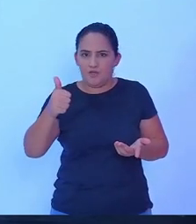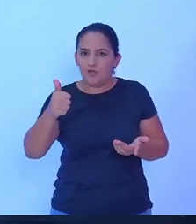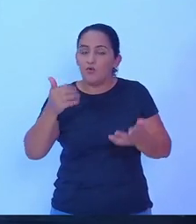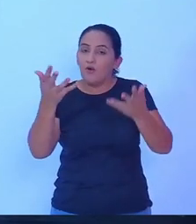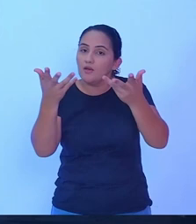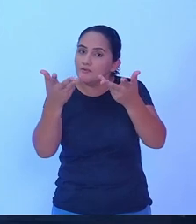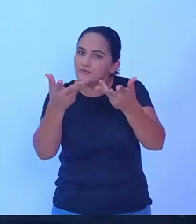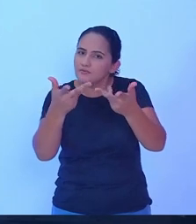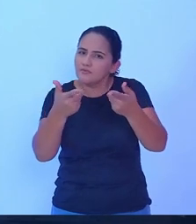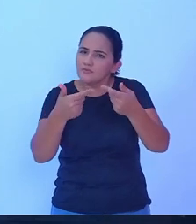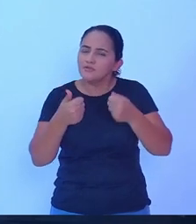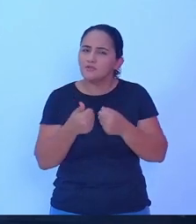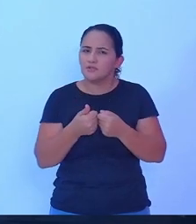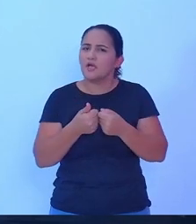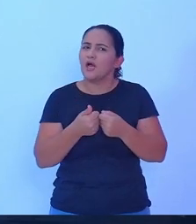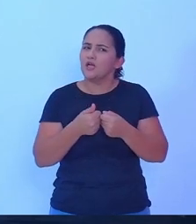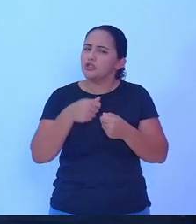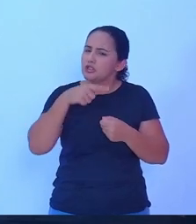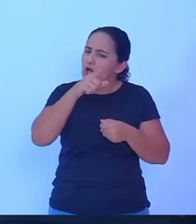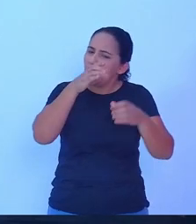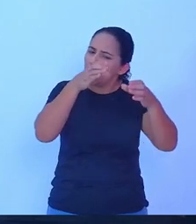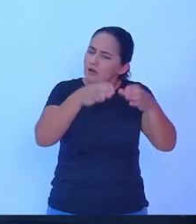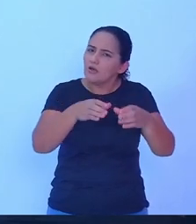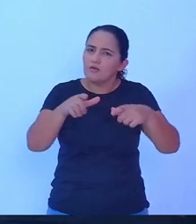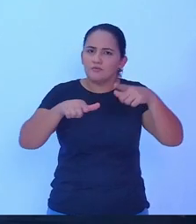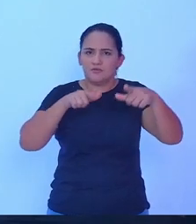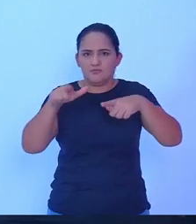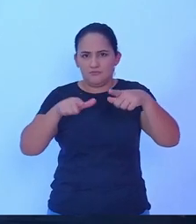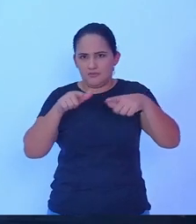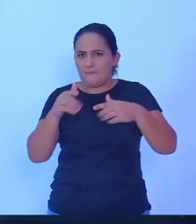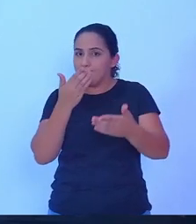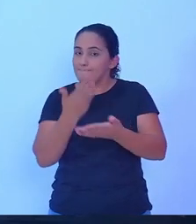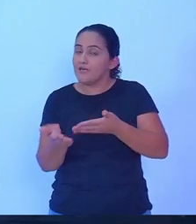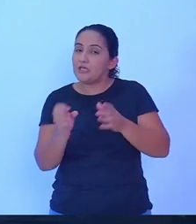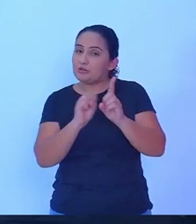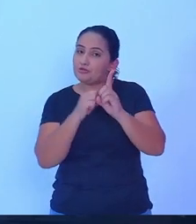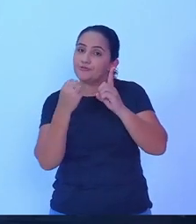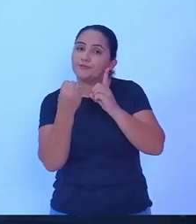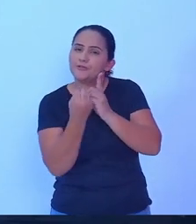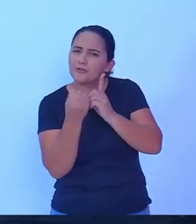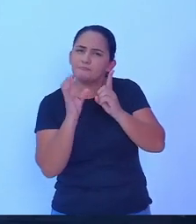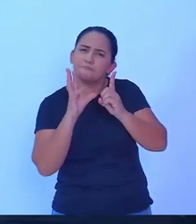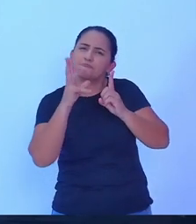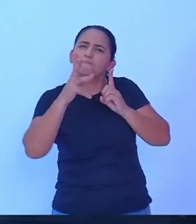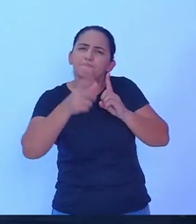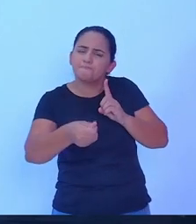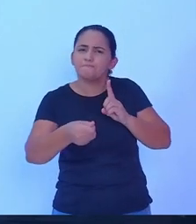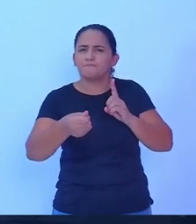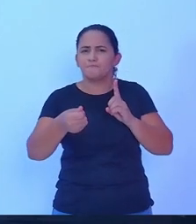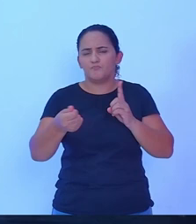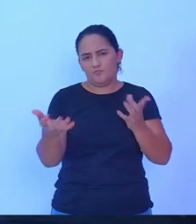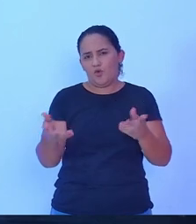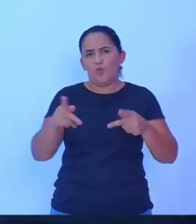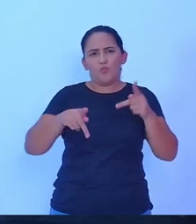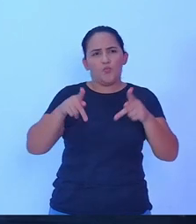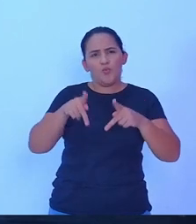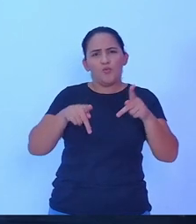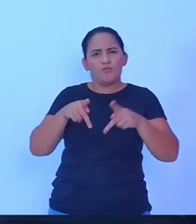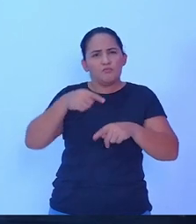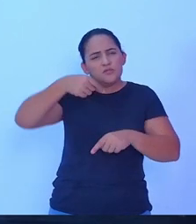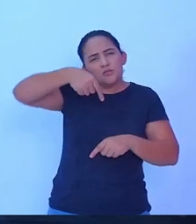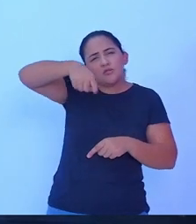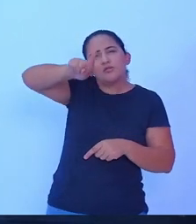e com isso trazendo prejuízo a toda a nossa sociedade. Onde a nossa população tem que ir